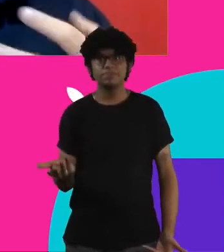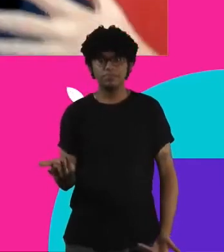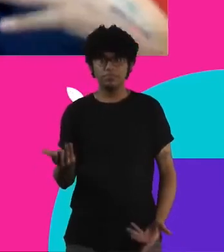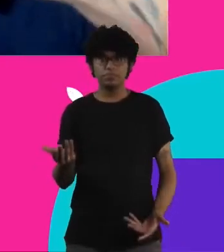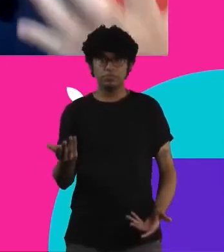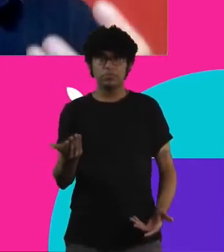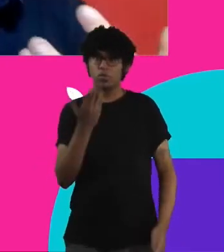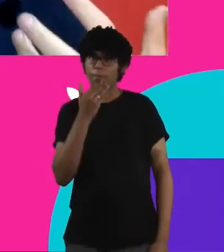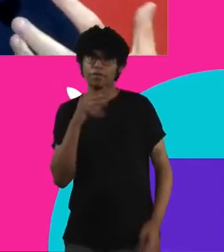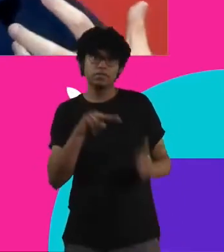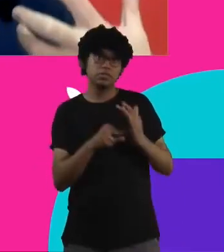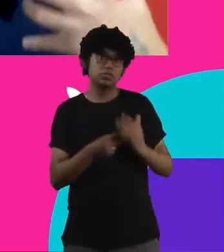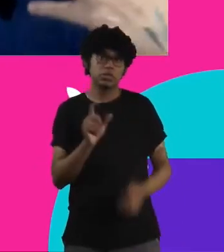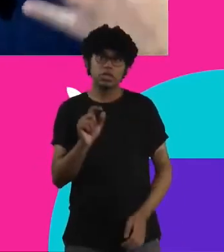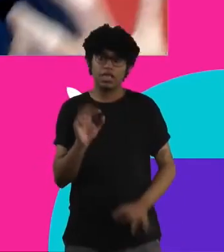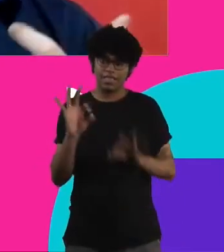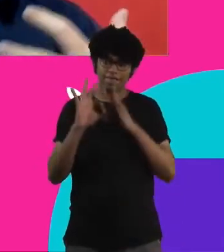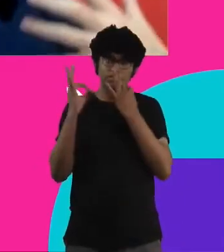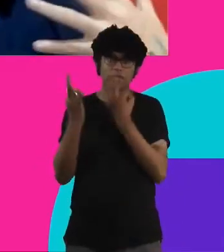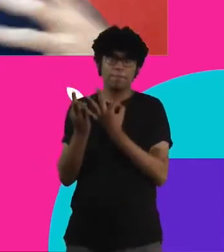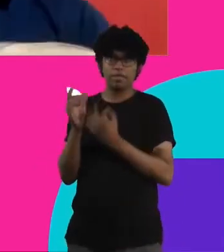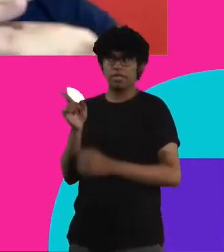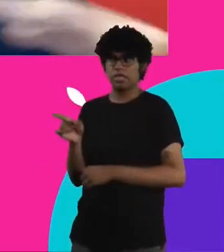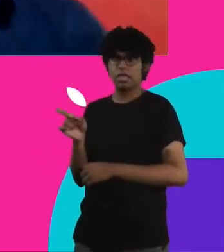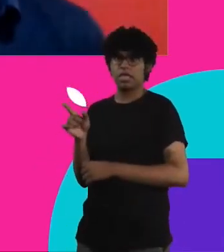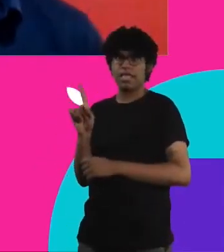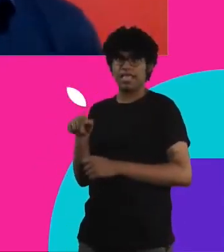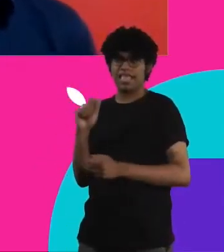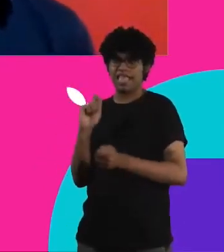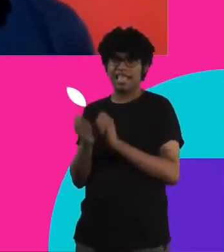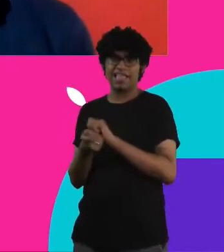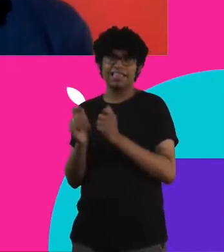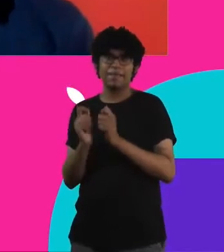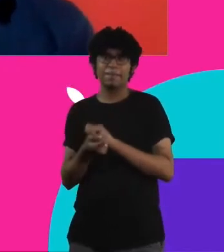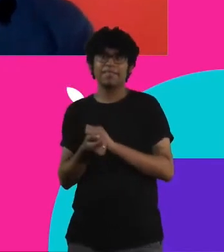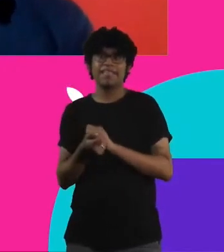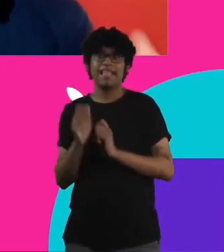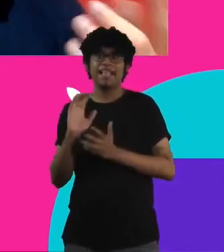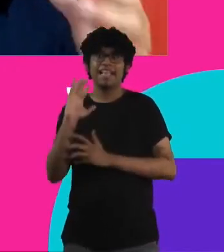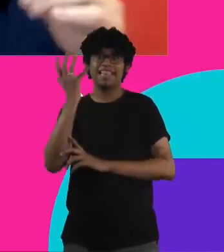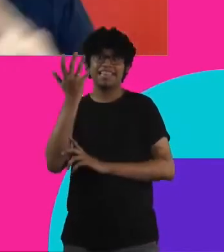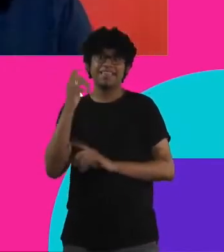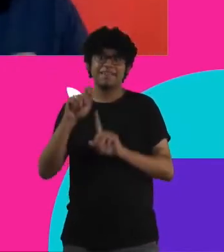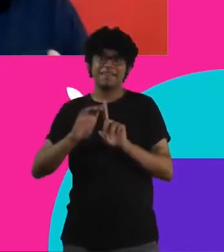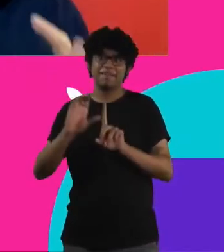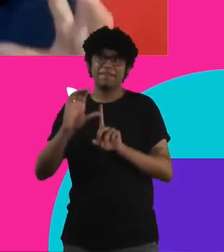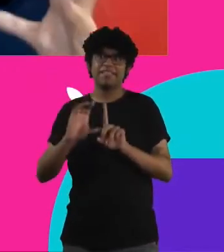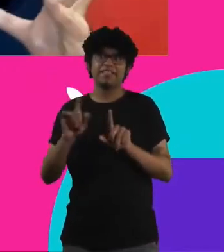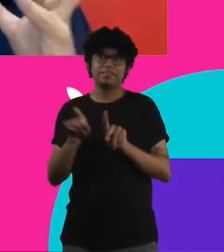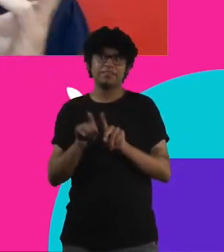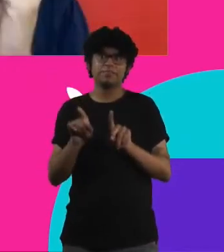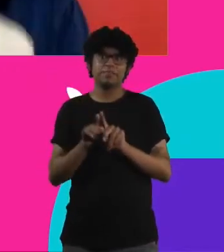comendo, a gente alimentando, mesmo a família, gente vai aumentar essa resiliência climática em todos os sistemas alimentares. A gente tem que fortalecer